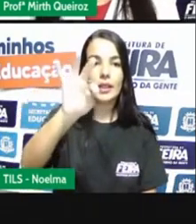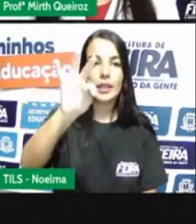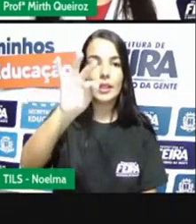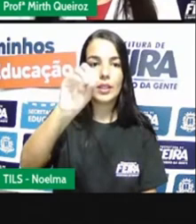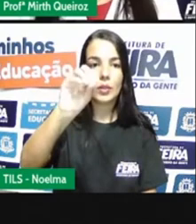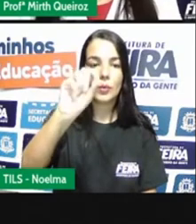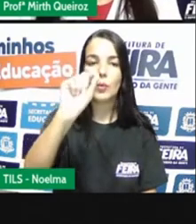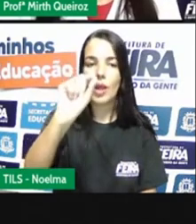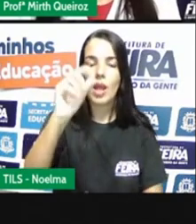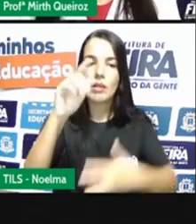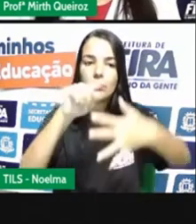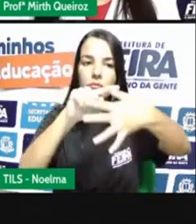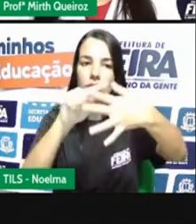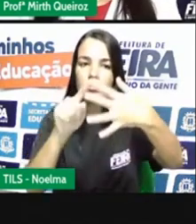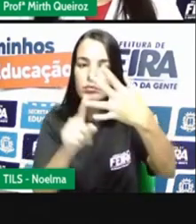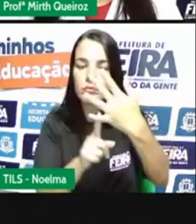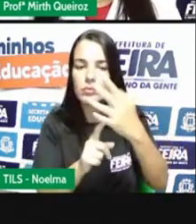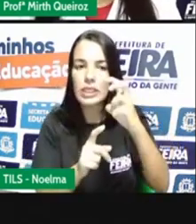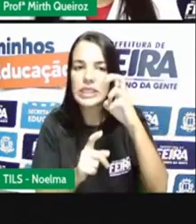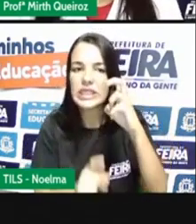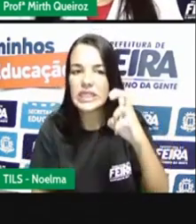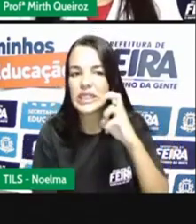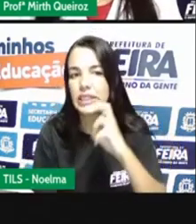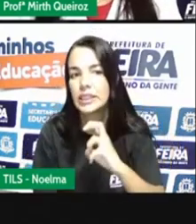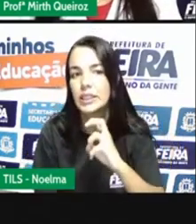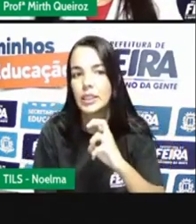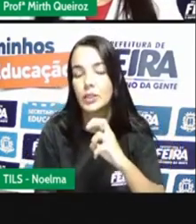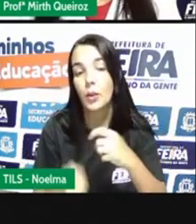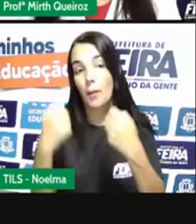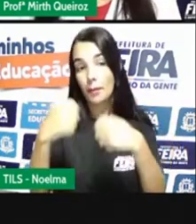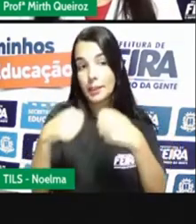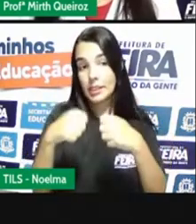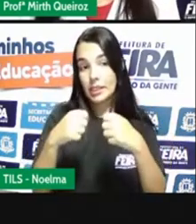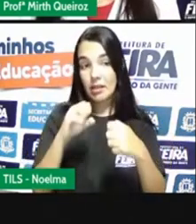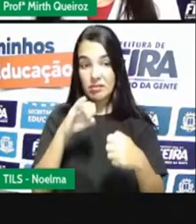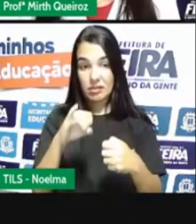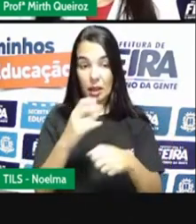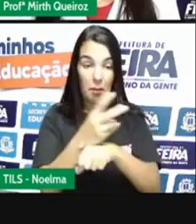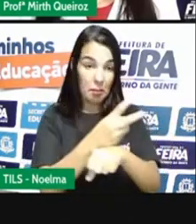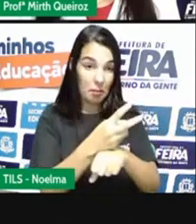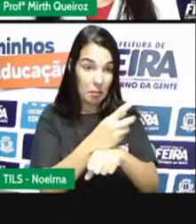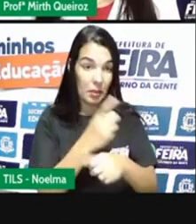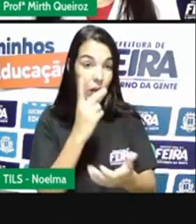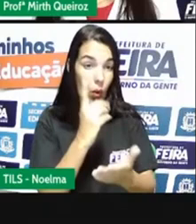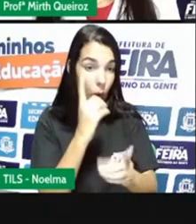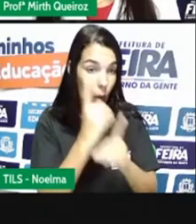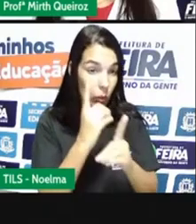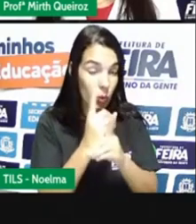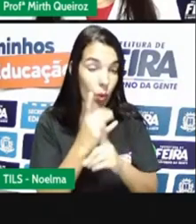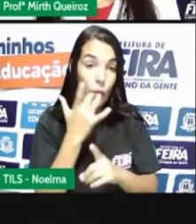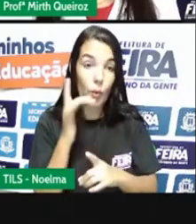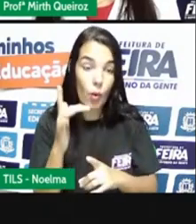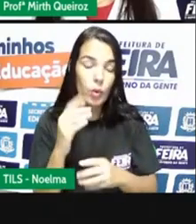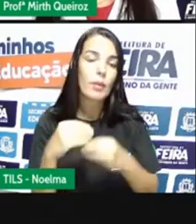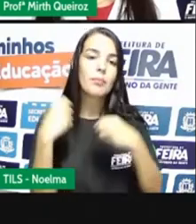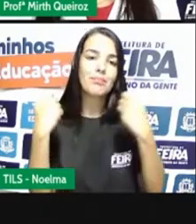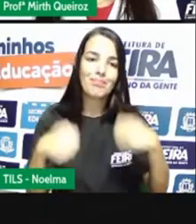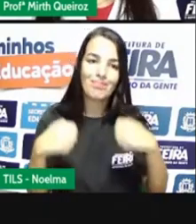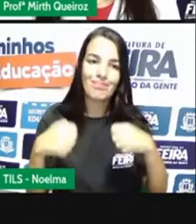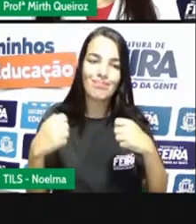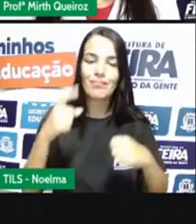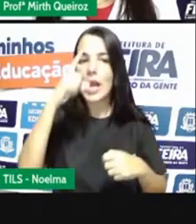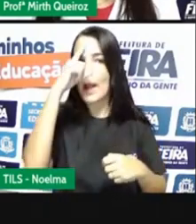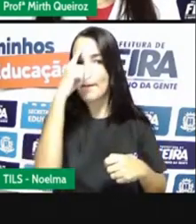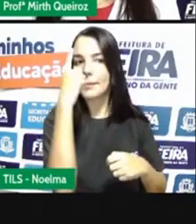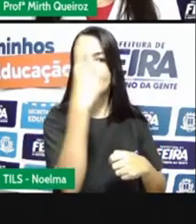deveria ser dado à coroa portuguesa, que correspondia a 20% sobre